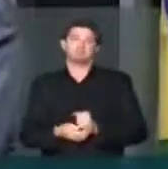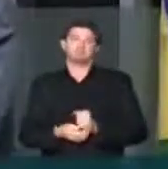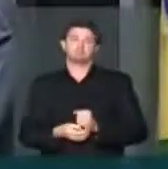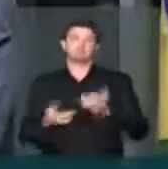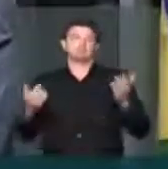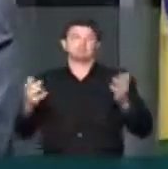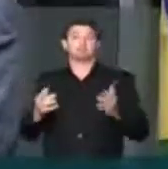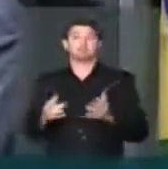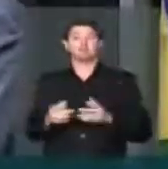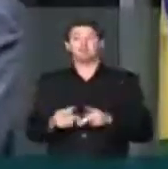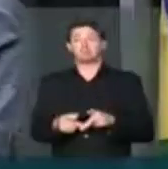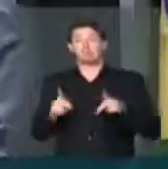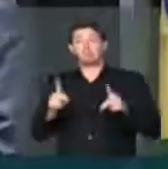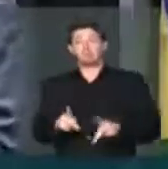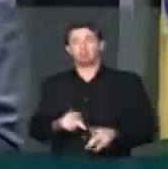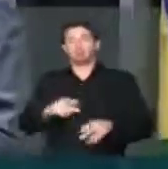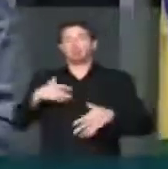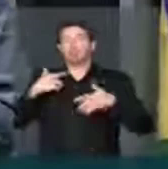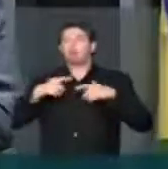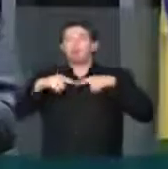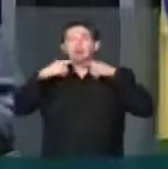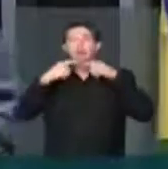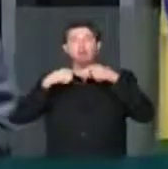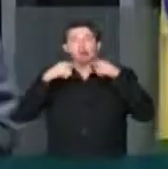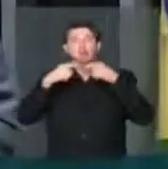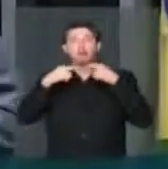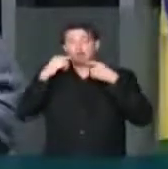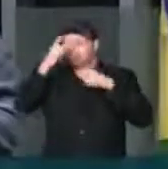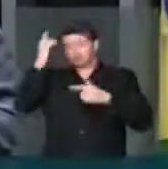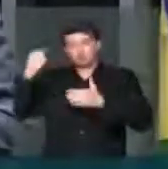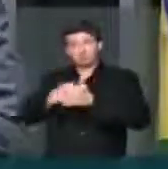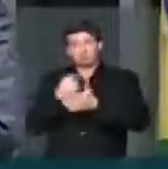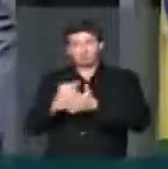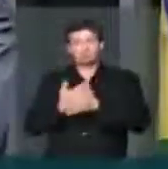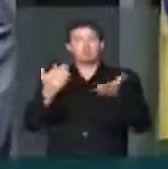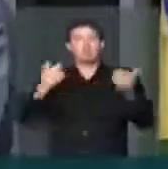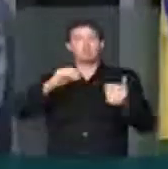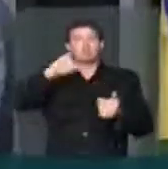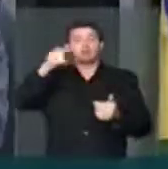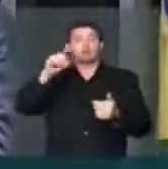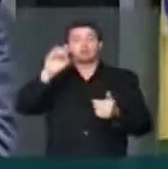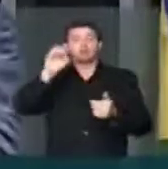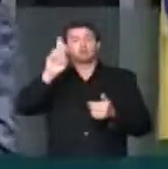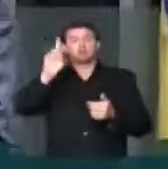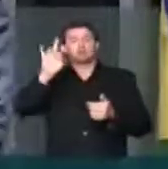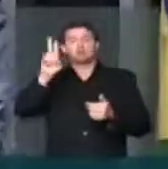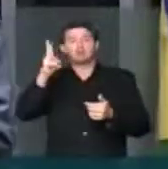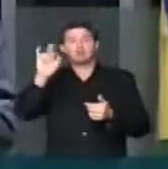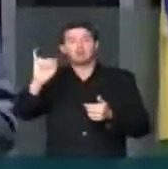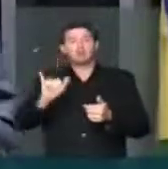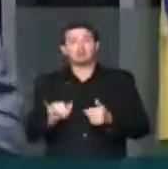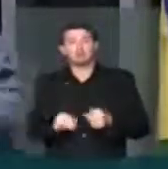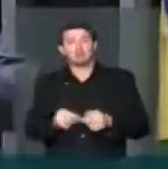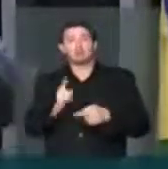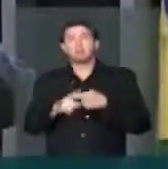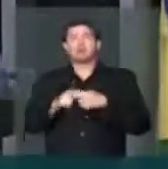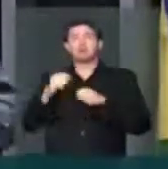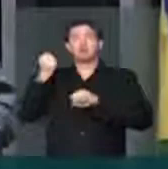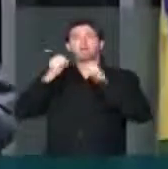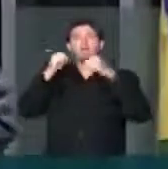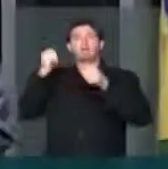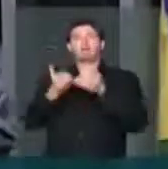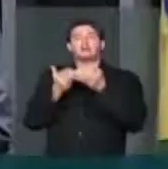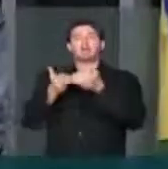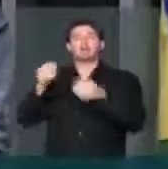E a população se pergunta, e muita gente me pergunta, Jutaí, o que é que aconteceu que esse estaleiro